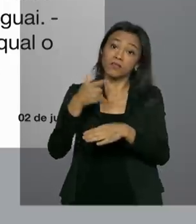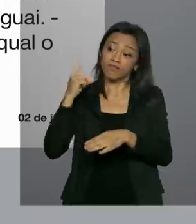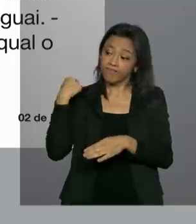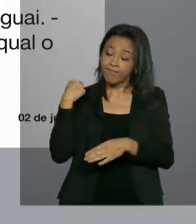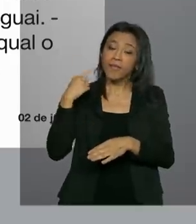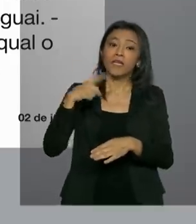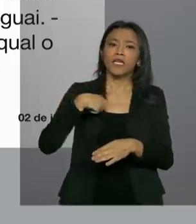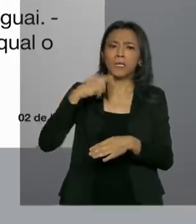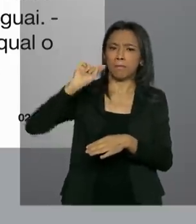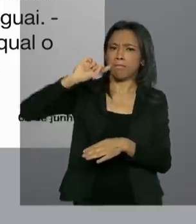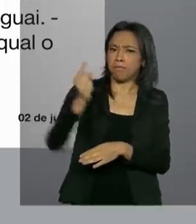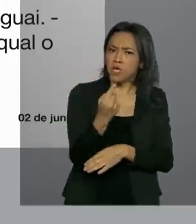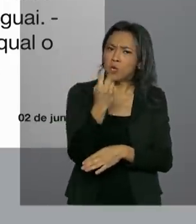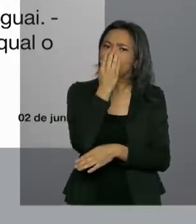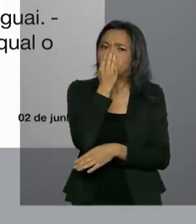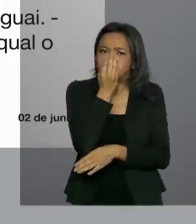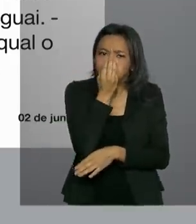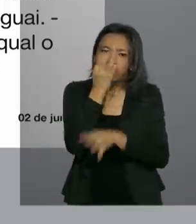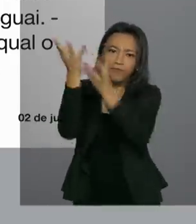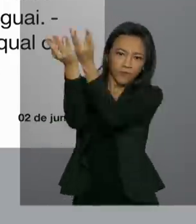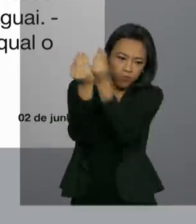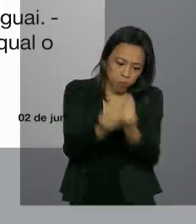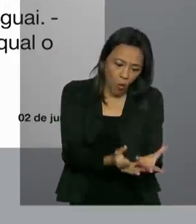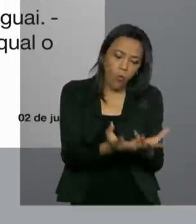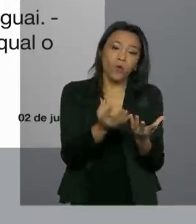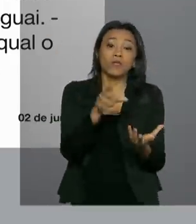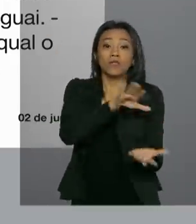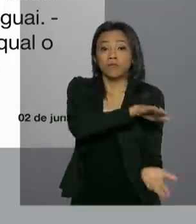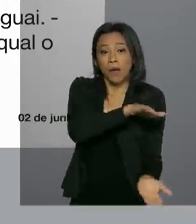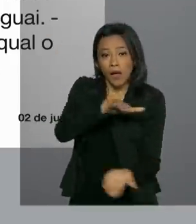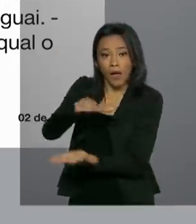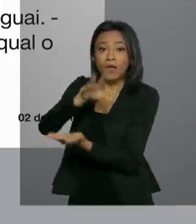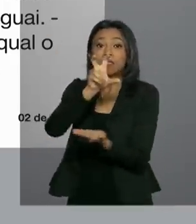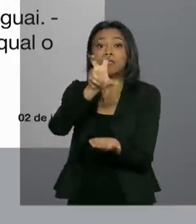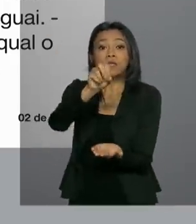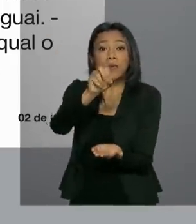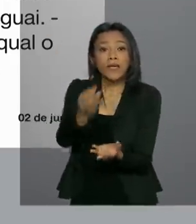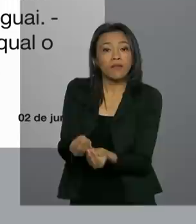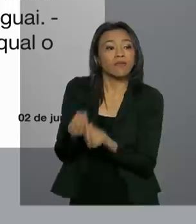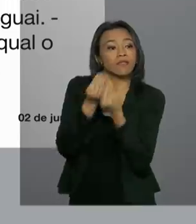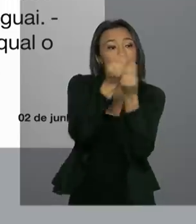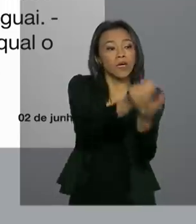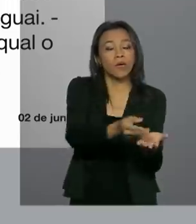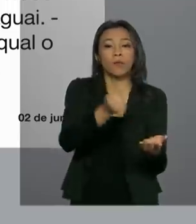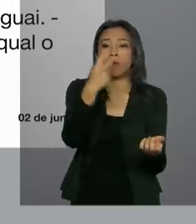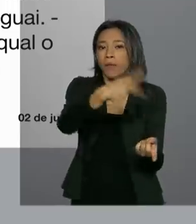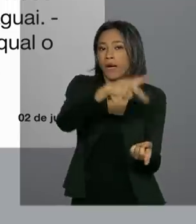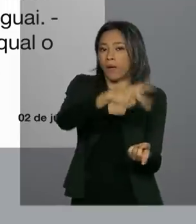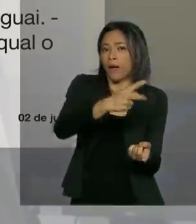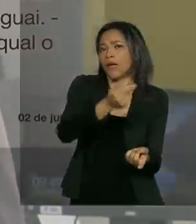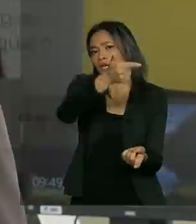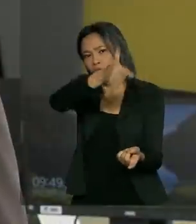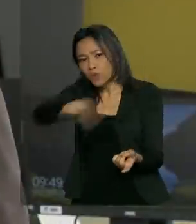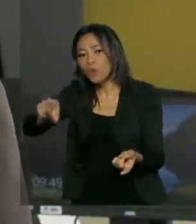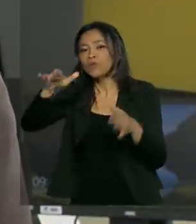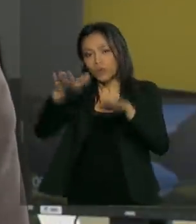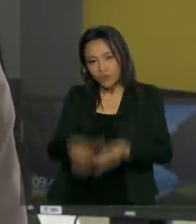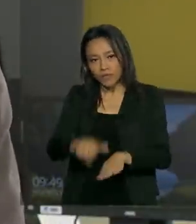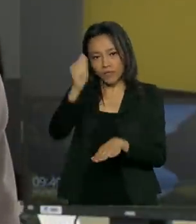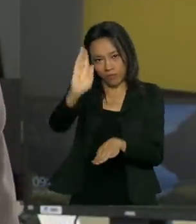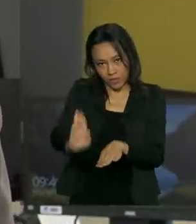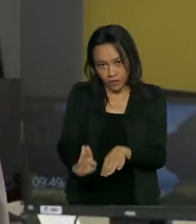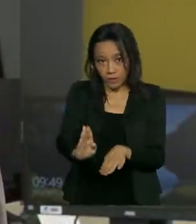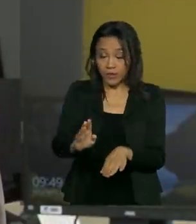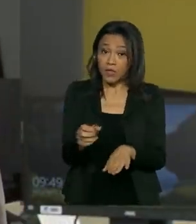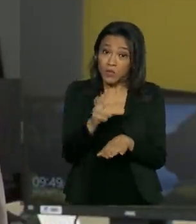de mil respiradores à América do Sul, sendo que 50 serão cedidos ao Paraguai e os demais ficarão aqui no Brasil. A previsão é de que